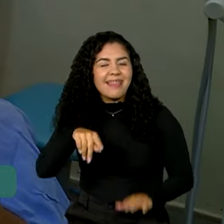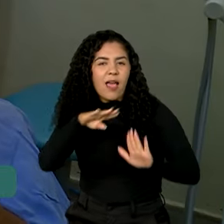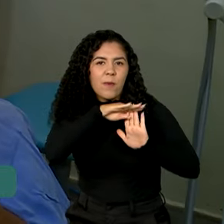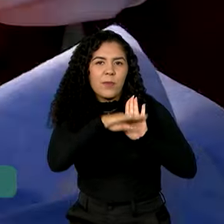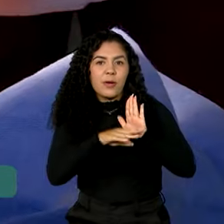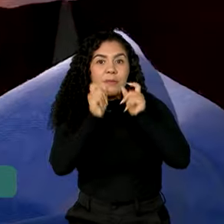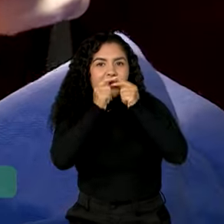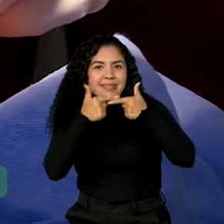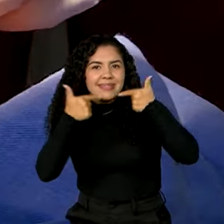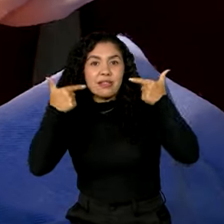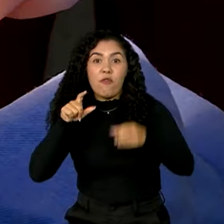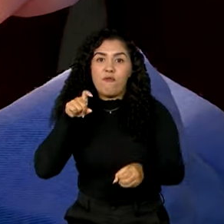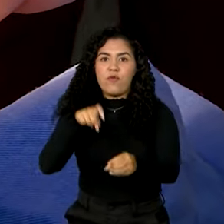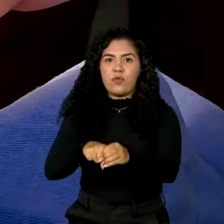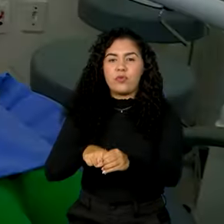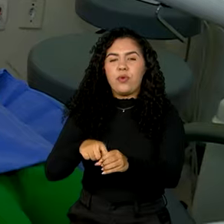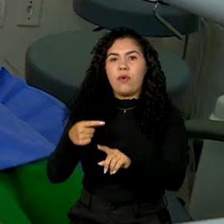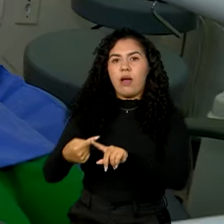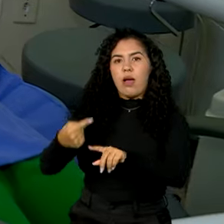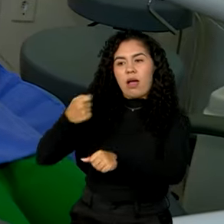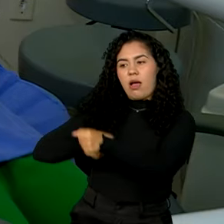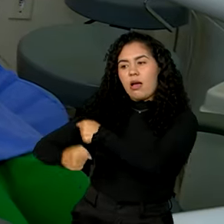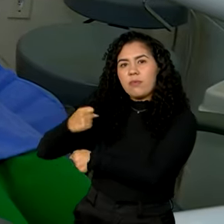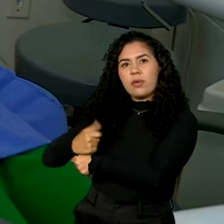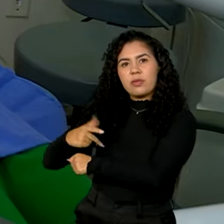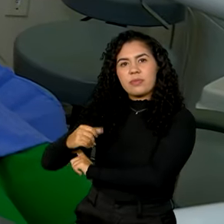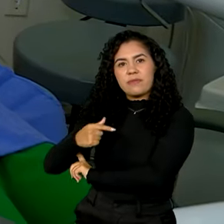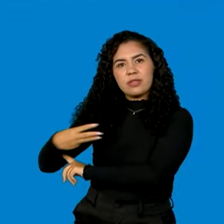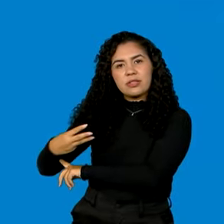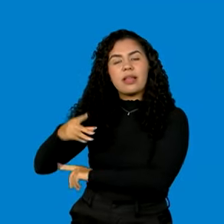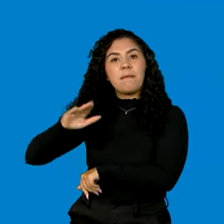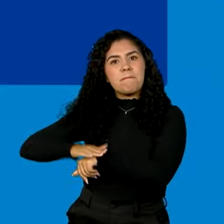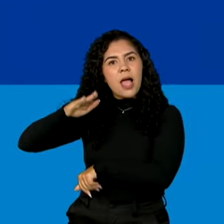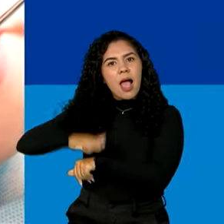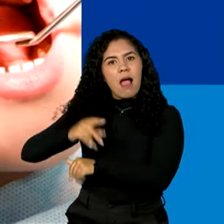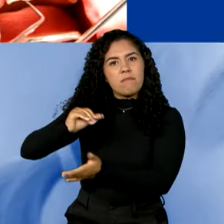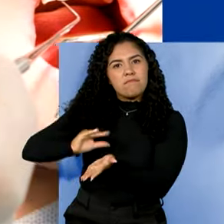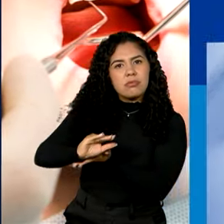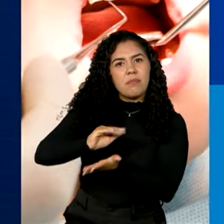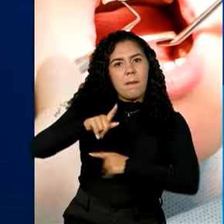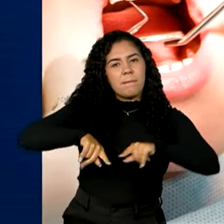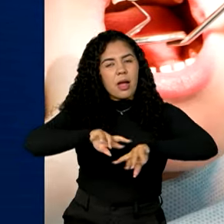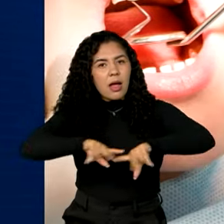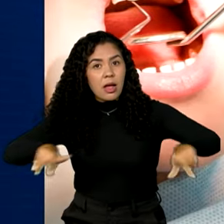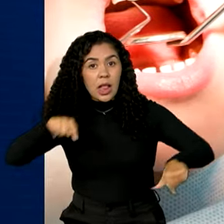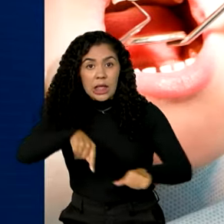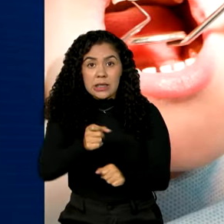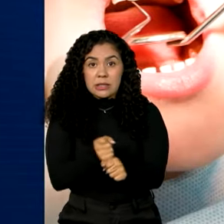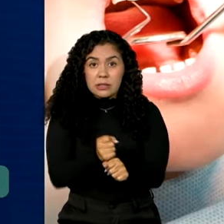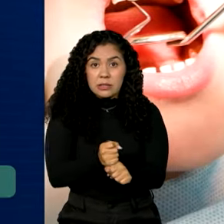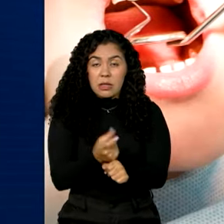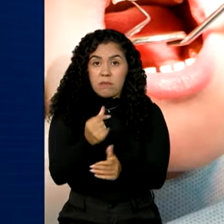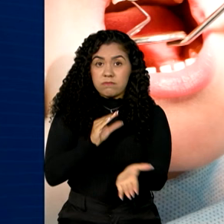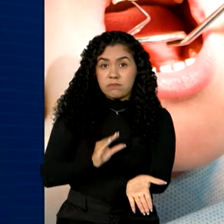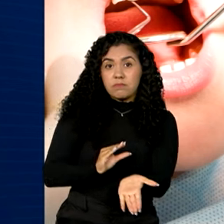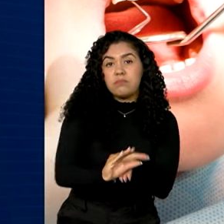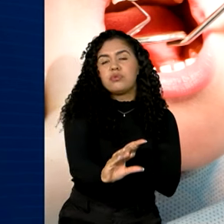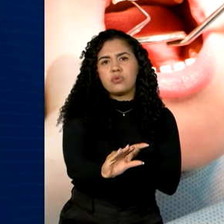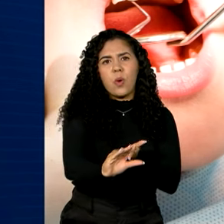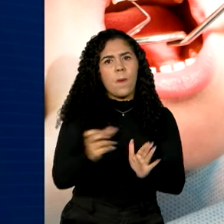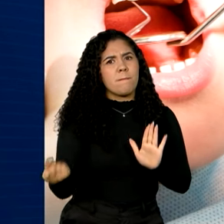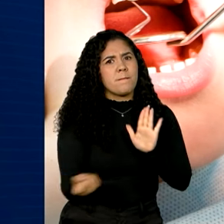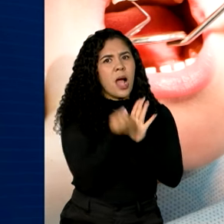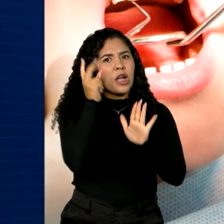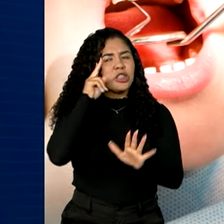foi retomado em 2023 e mais recursos. Este ano, o programa recebeu o maior investimento da